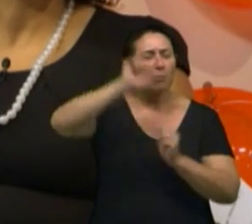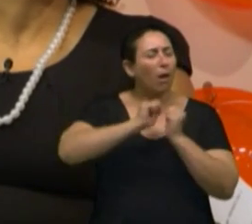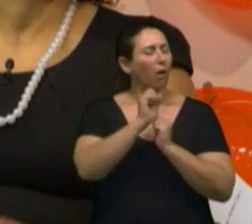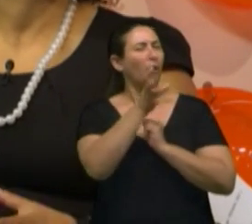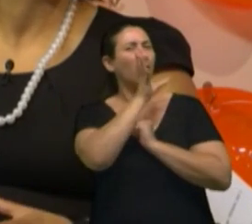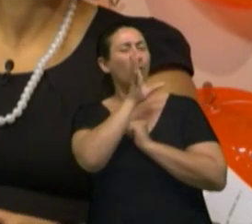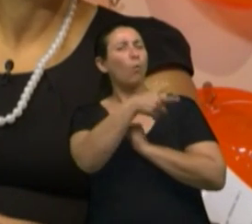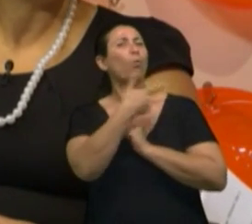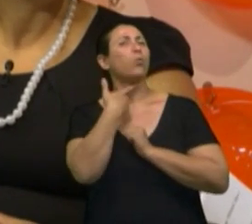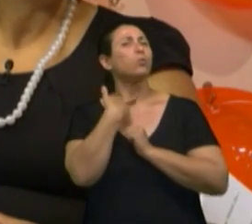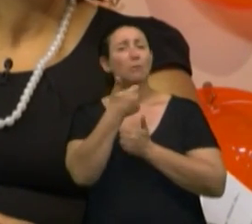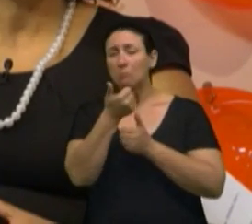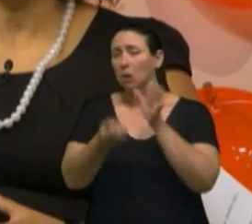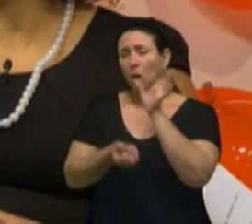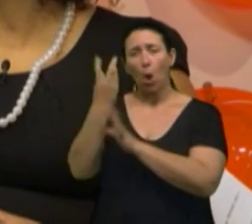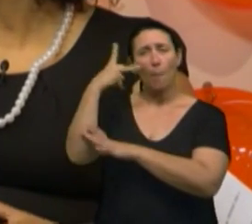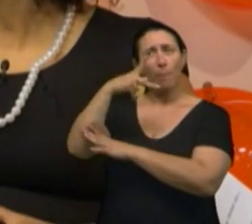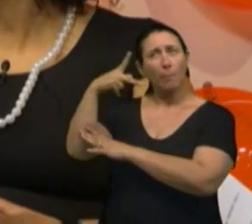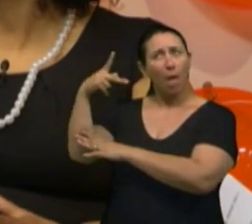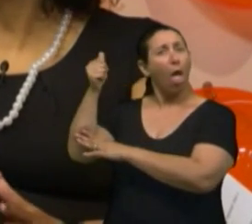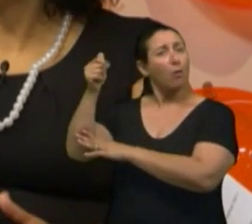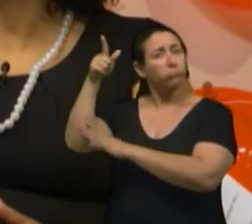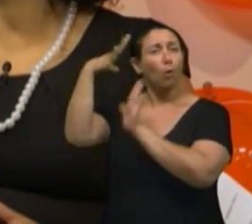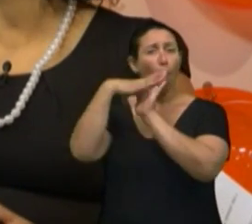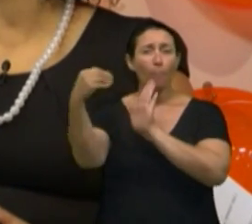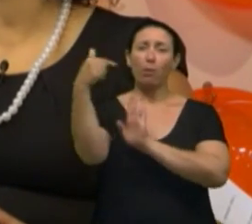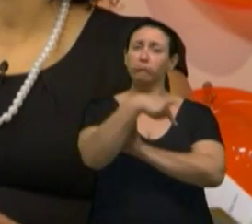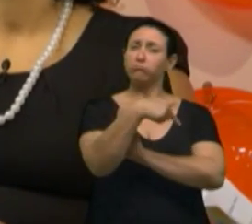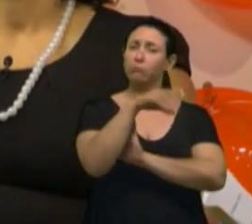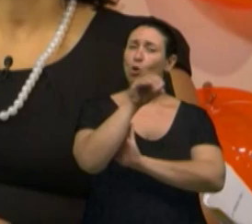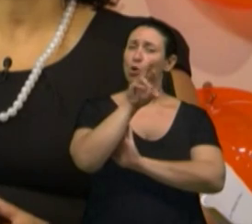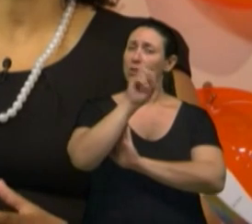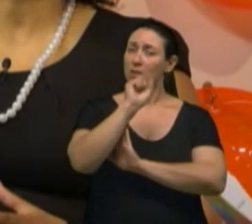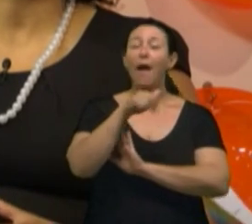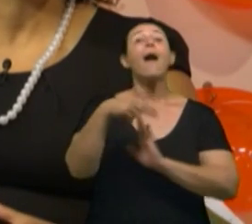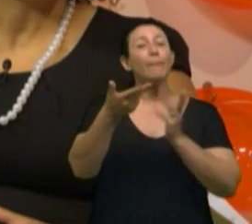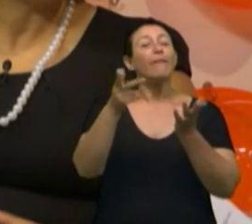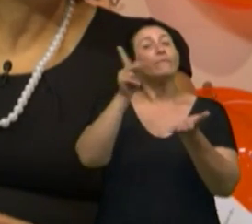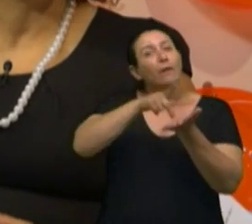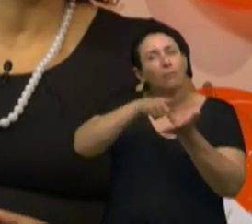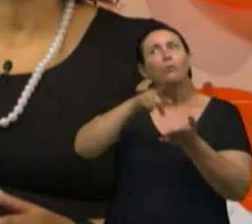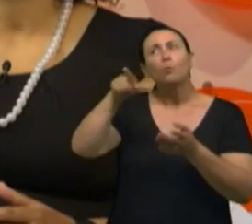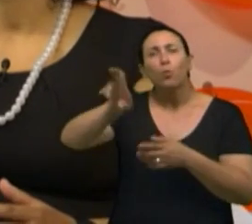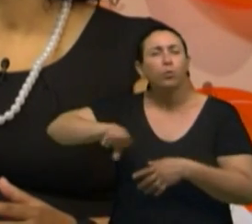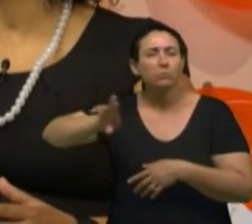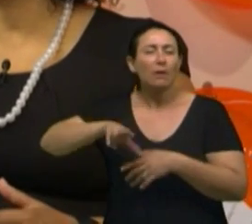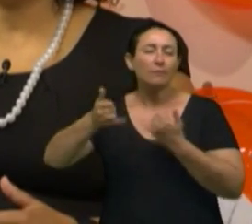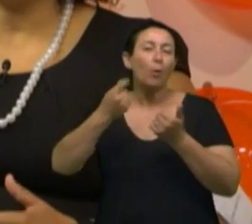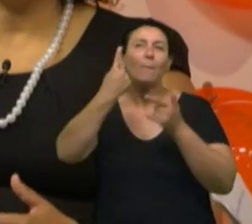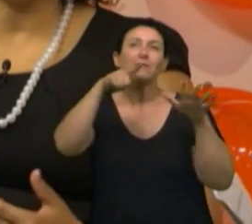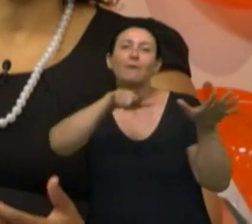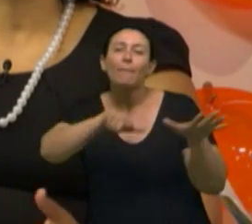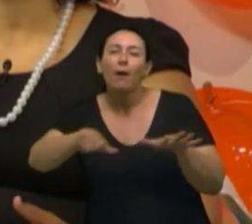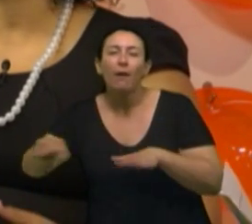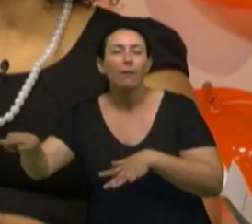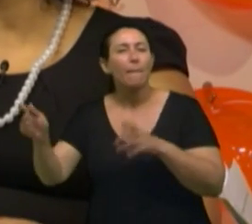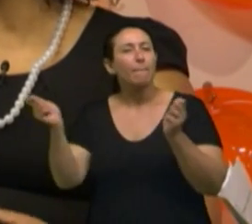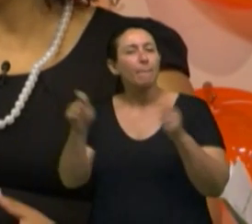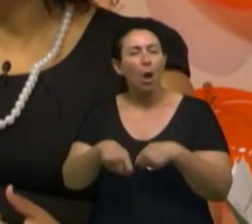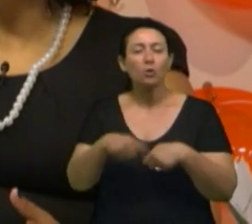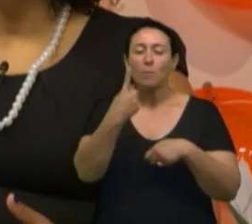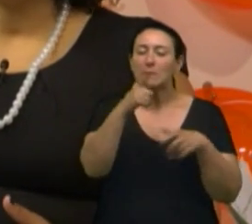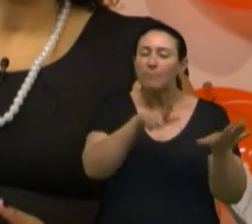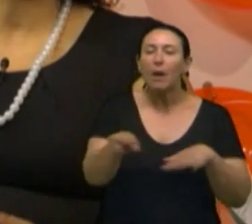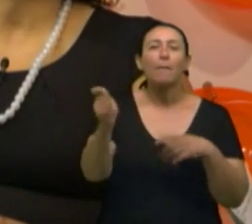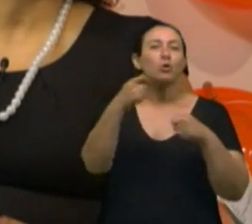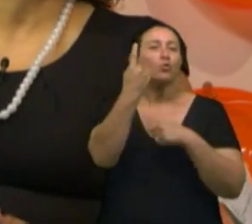E cada uma fez seu PPA de acordo com a sua realidade. Ah, com certeza. Se não dá para fazer uma semana, que seja em módulos, que seja